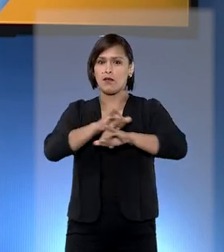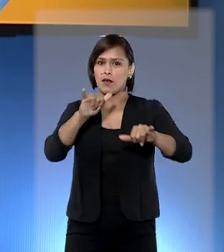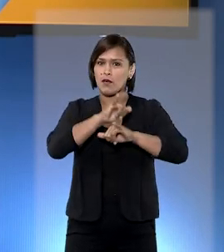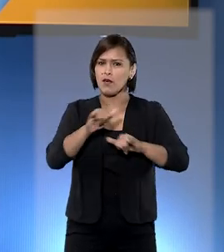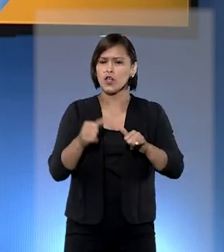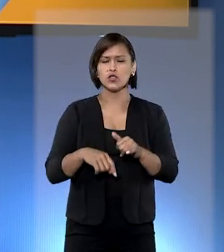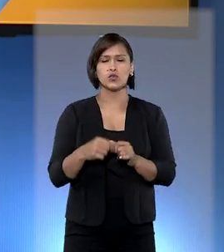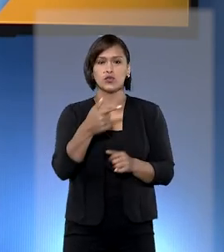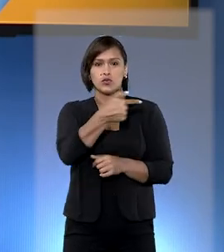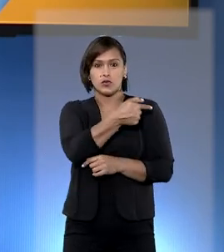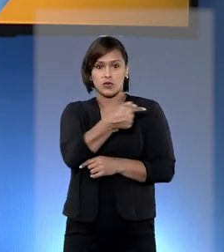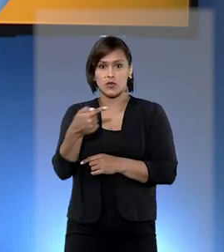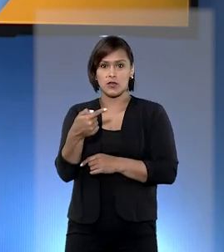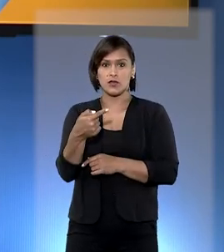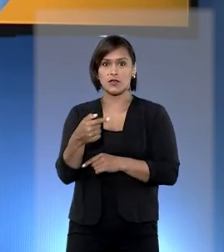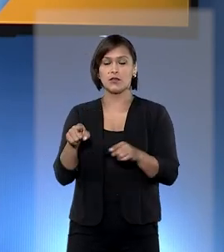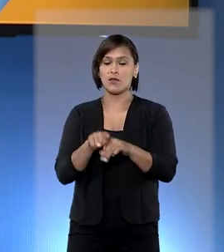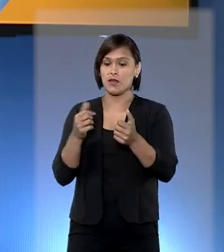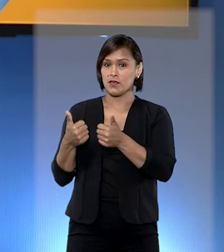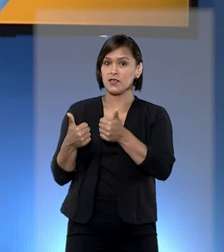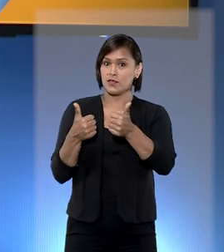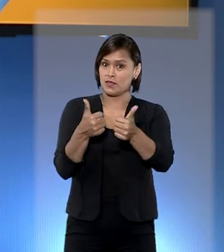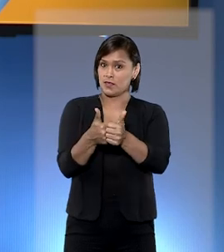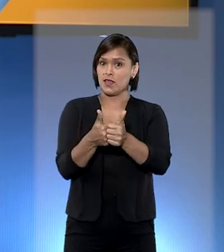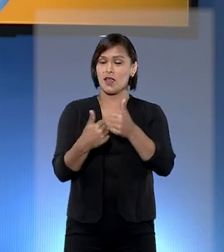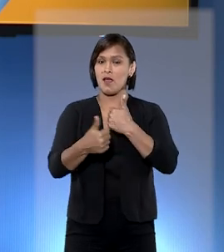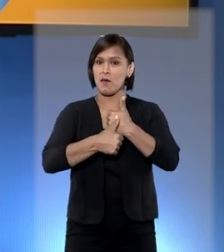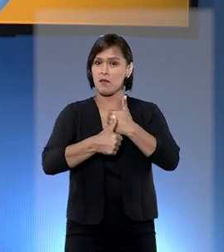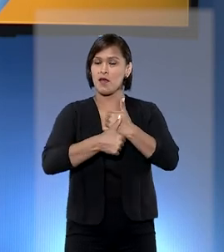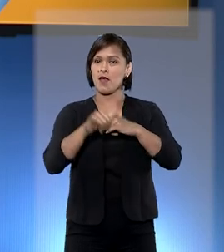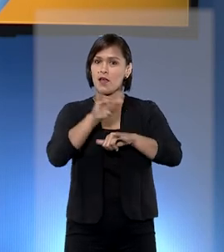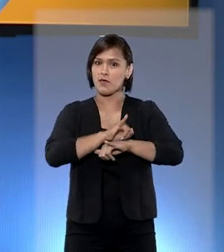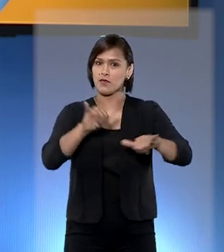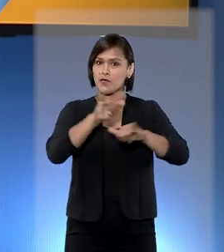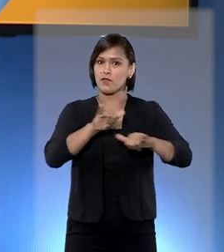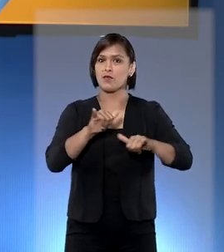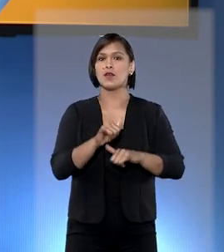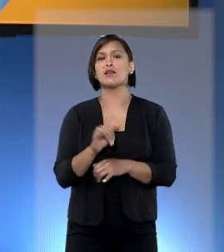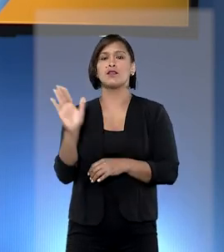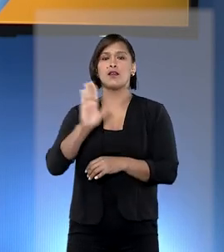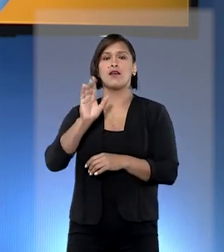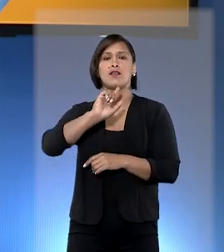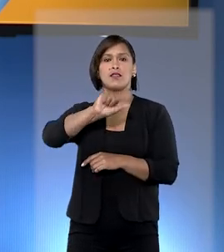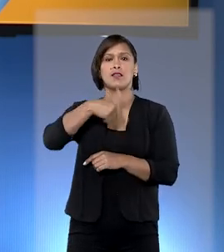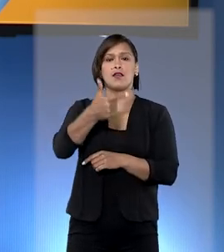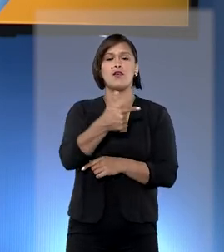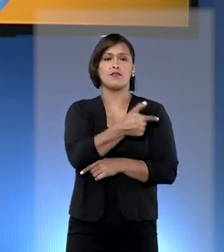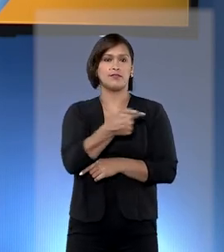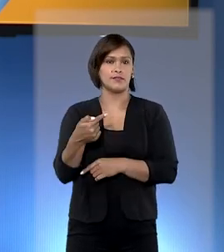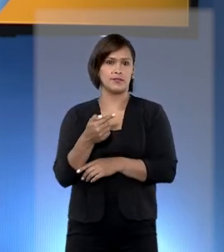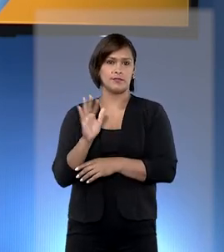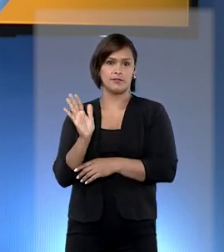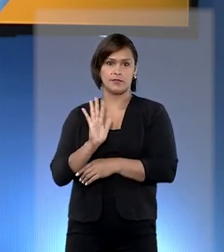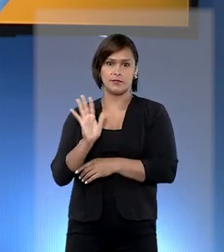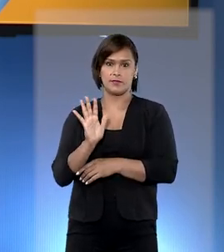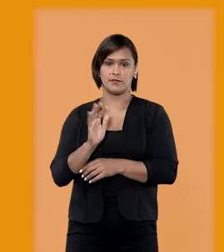inéditas toda semana. Segue a gente para ficar bem informado. Até semana que vem. Tchau!